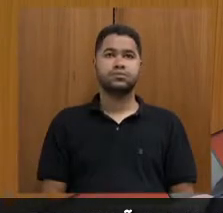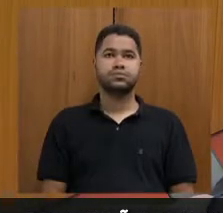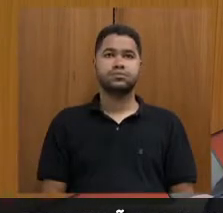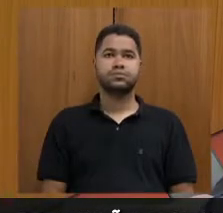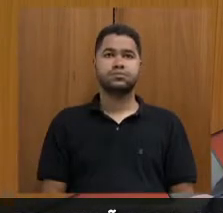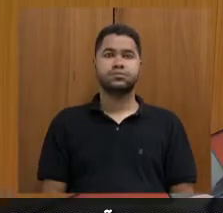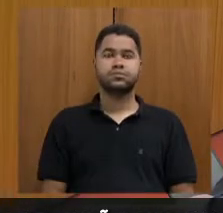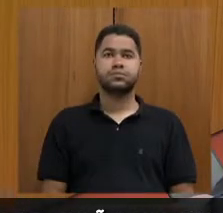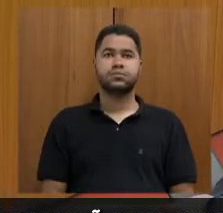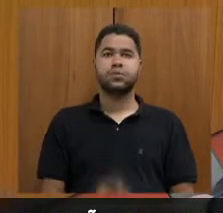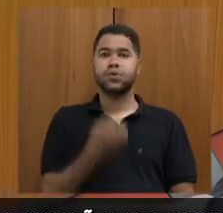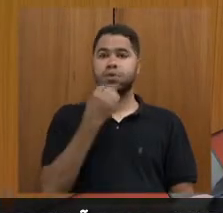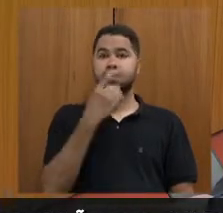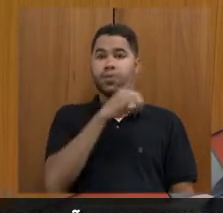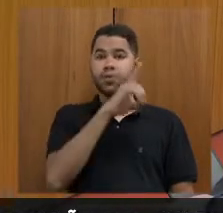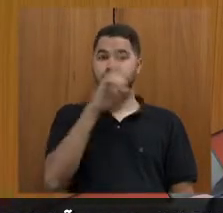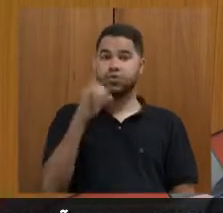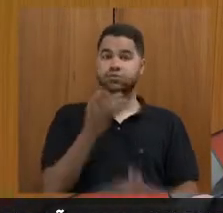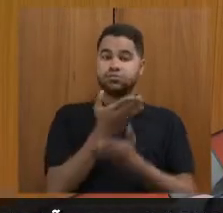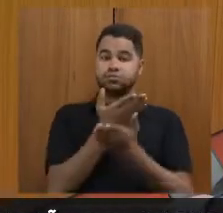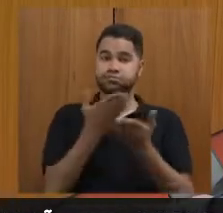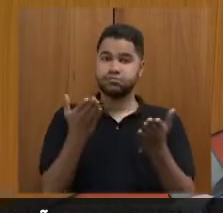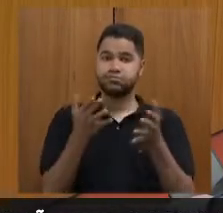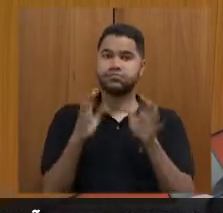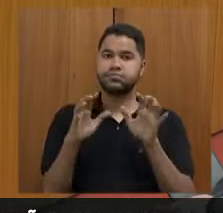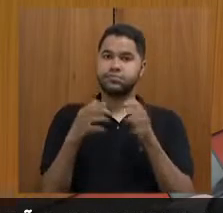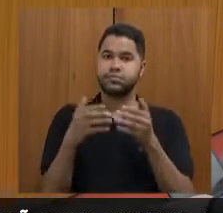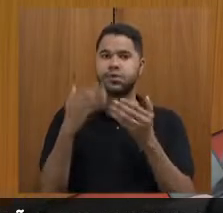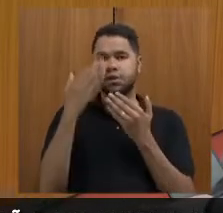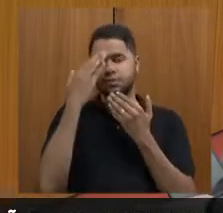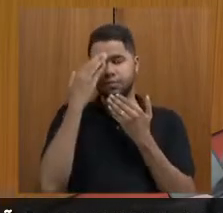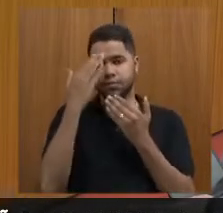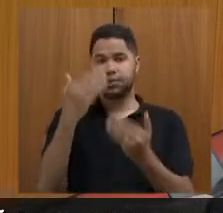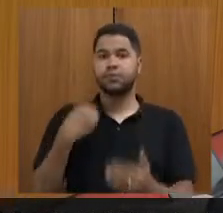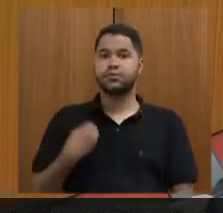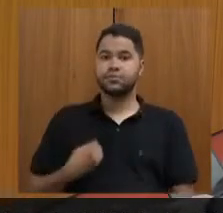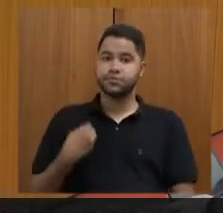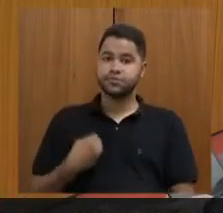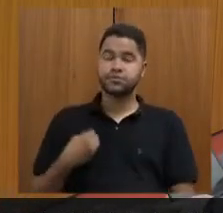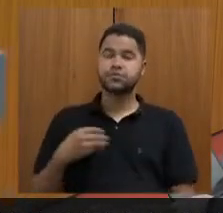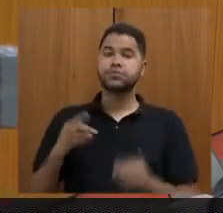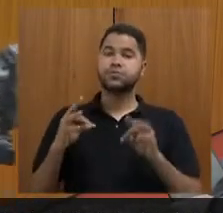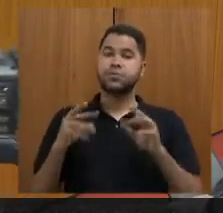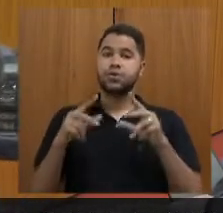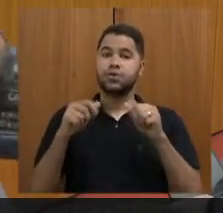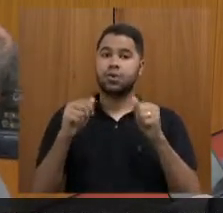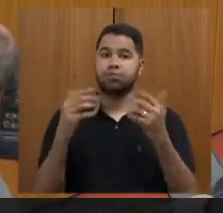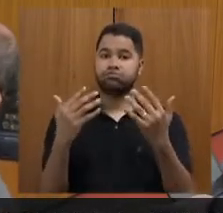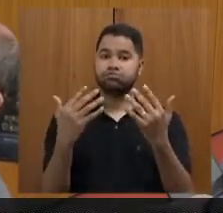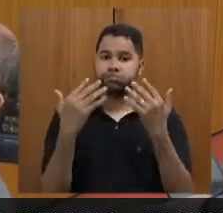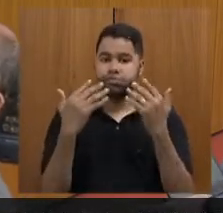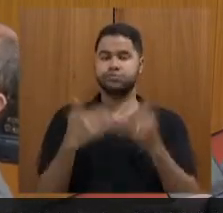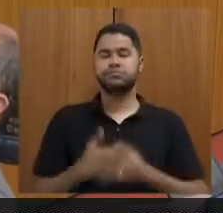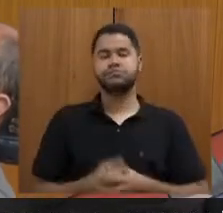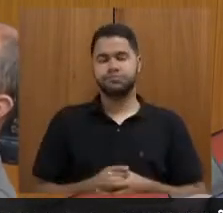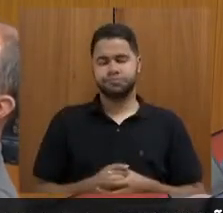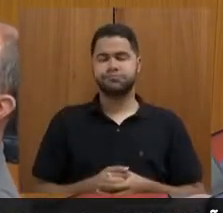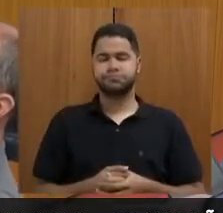Bom dia a todas e a todos, a minha equipe, muito obrigado pela presença, a todos que nos ouvem. Bem,